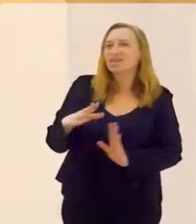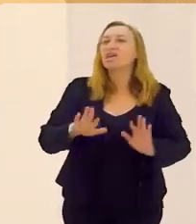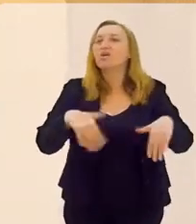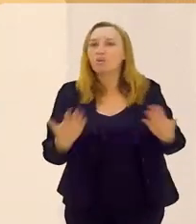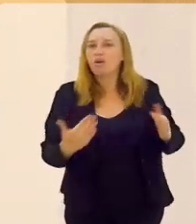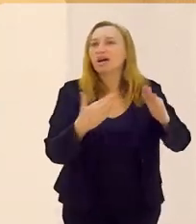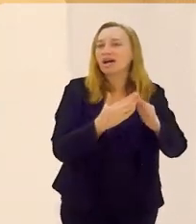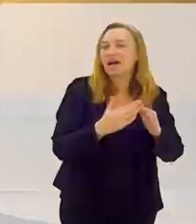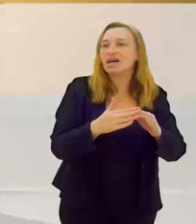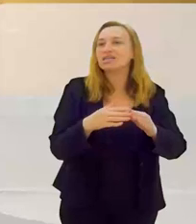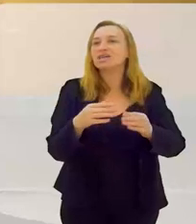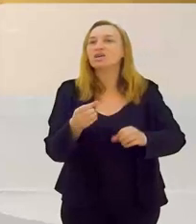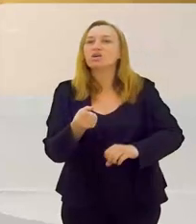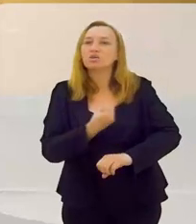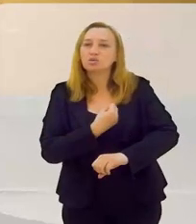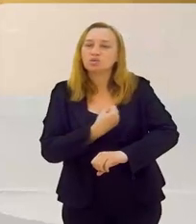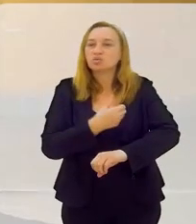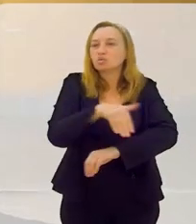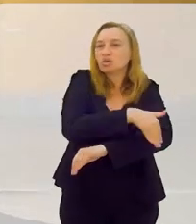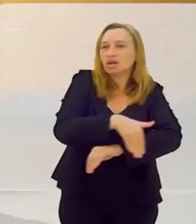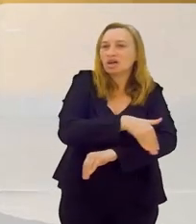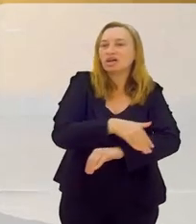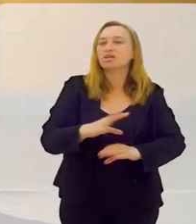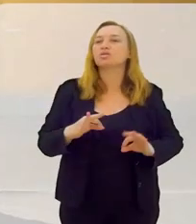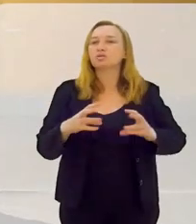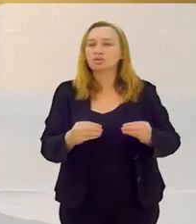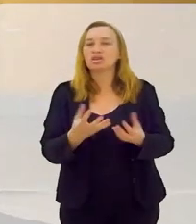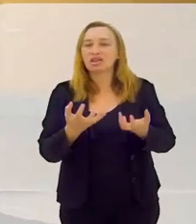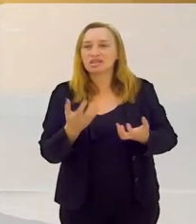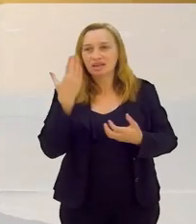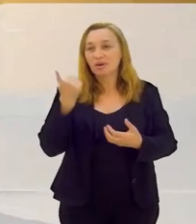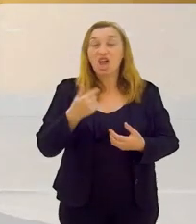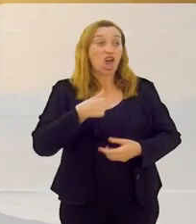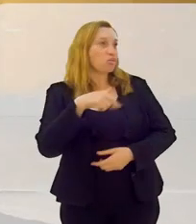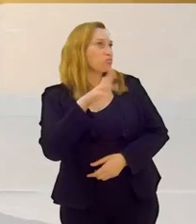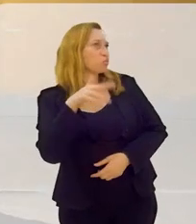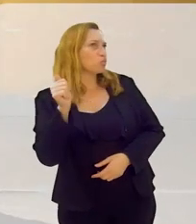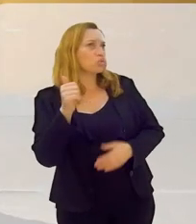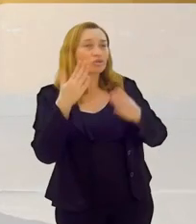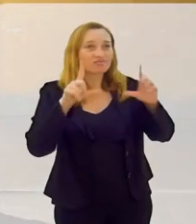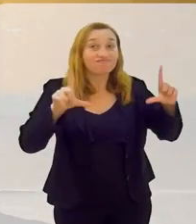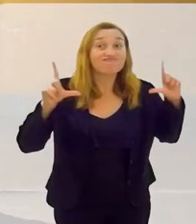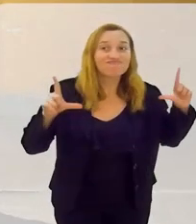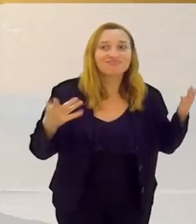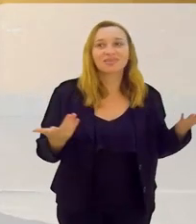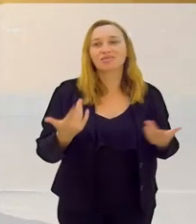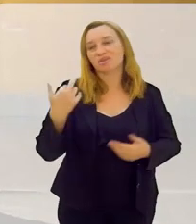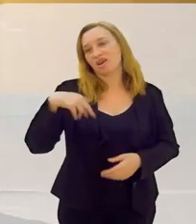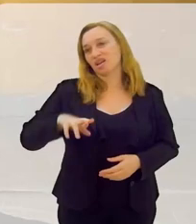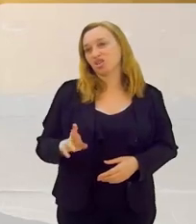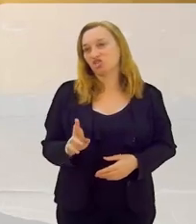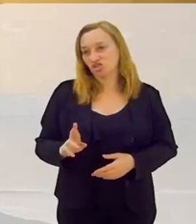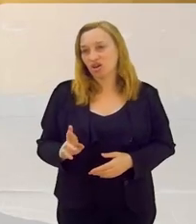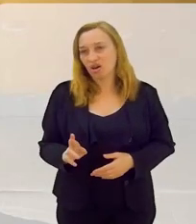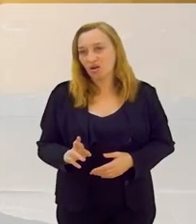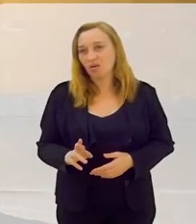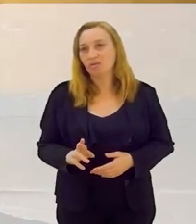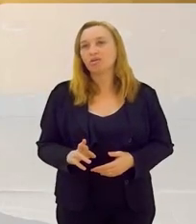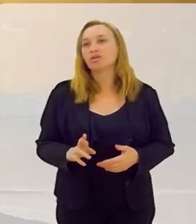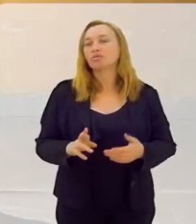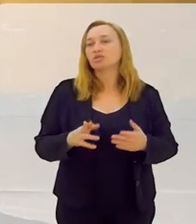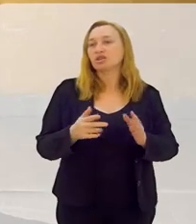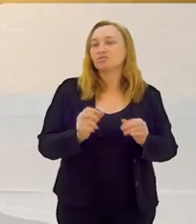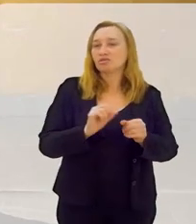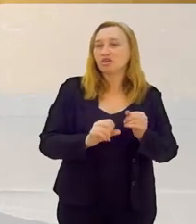quem era a casa, pedindo o endereço da casa, porque queriam saber. Eu nunca, nunca me expus assim, a minha religião claramente